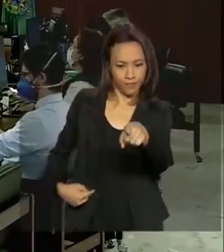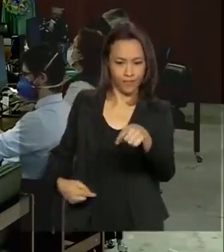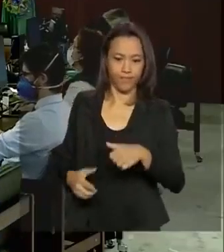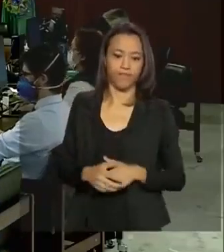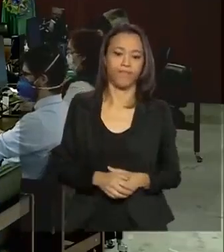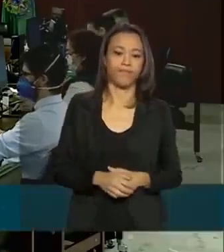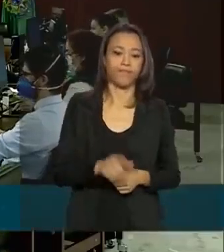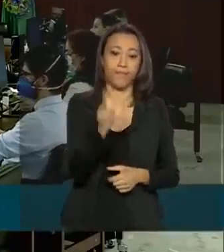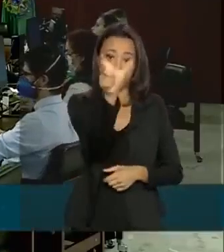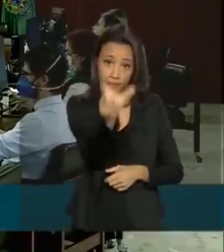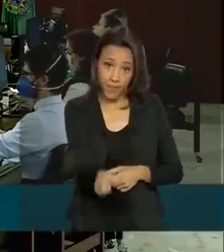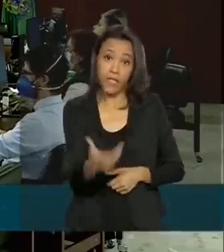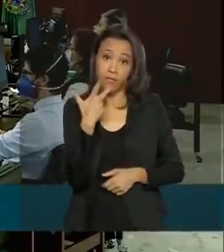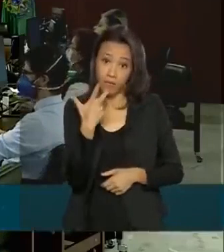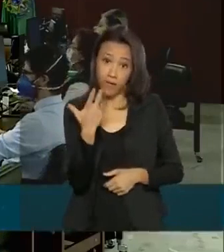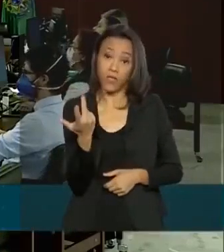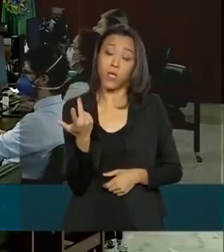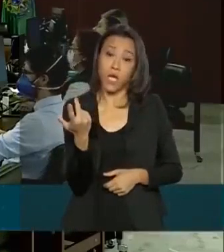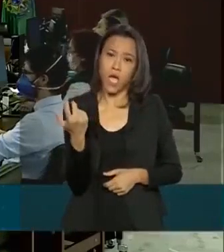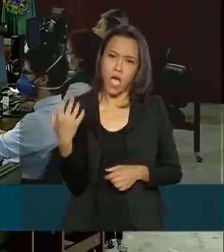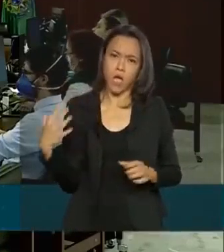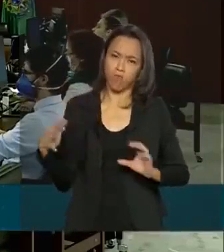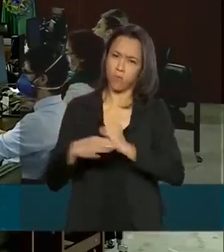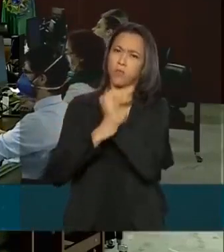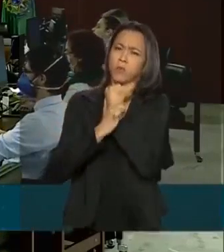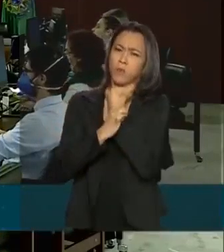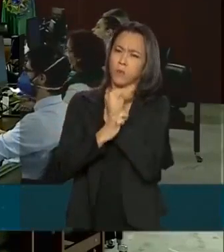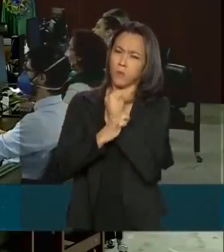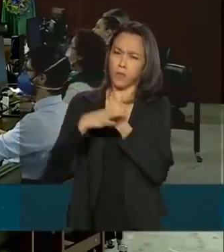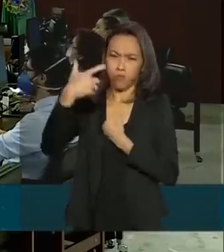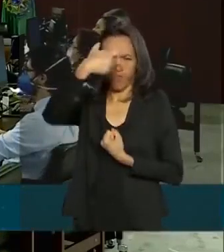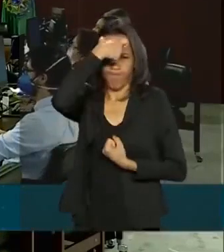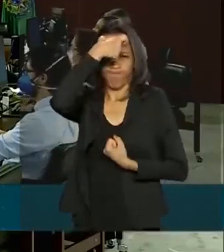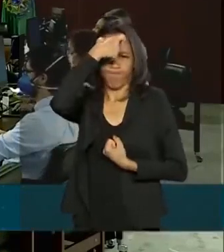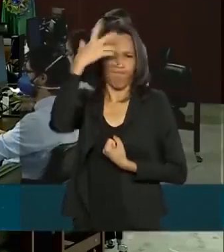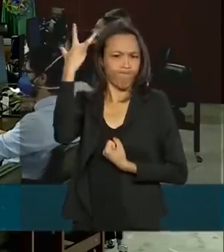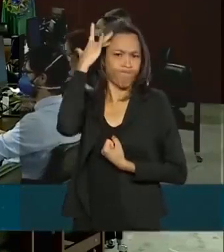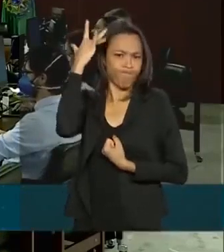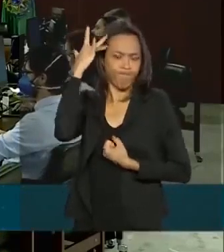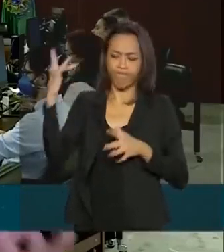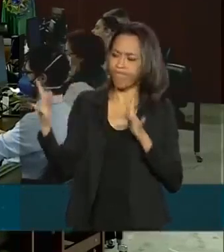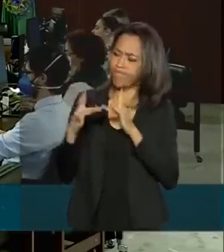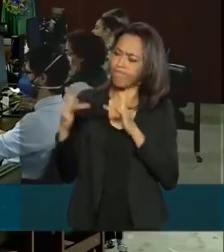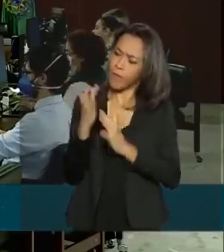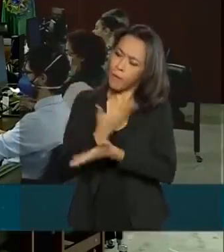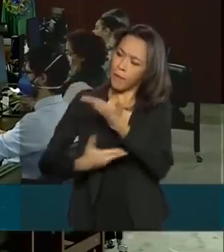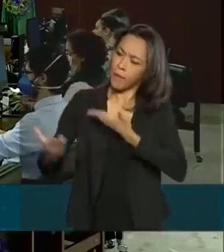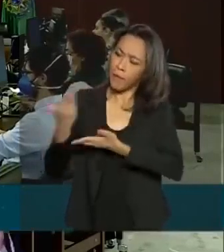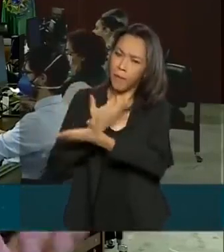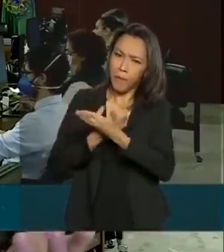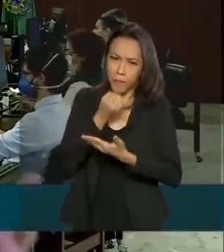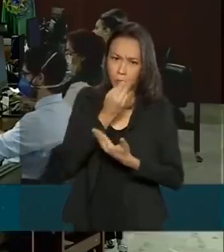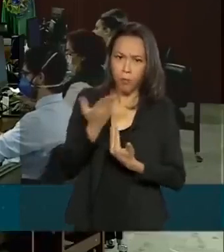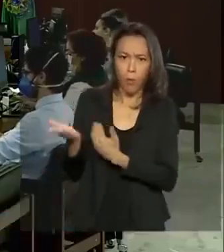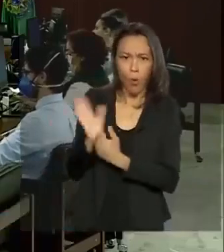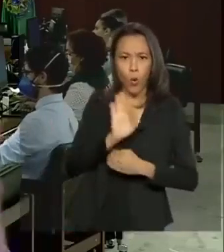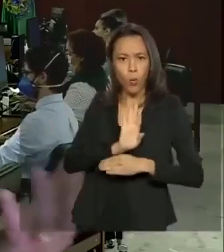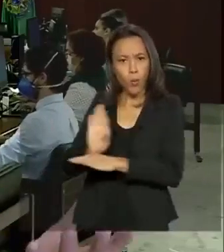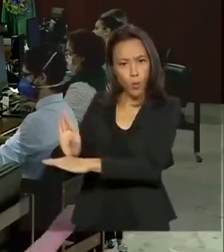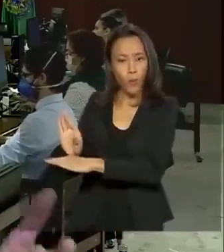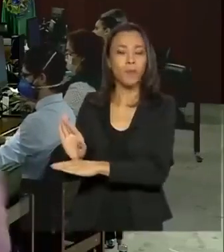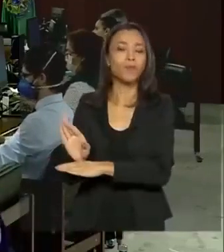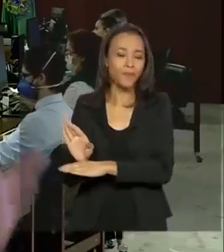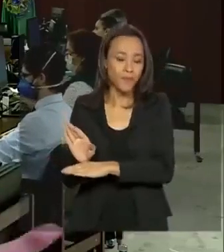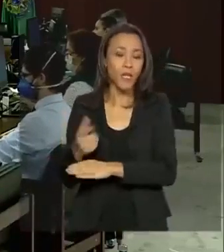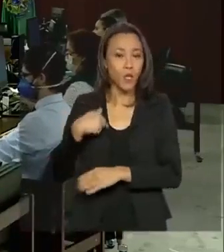São relações muito sólidas, como eu venho dizendo, relações maduras, relações que são muito produtivas para os dois lados. Tanto nós temos